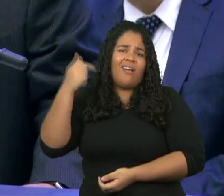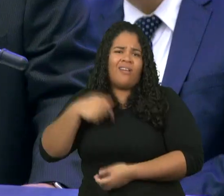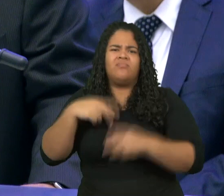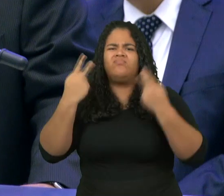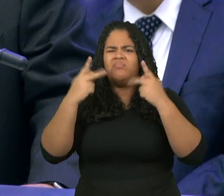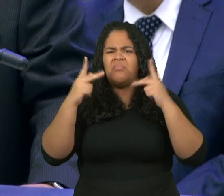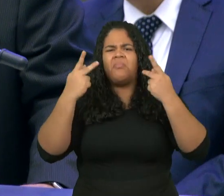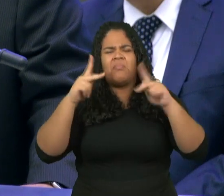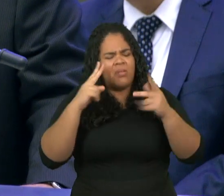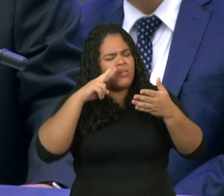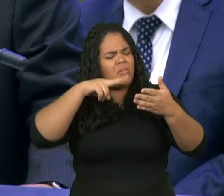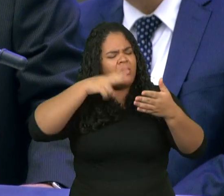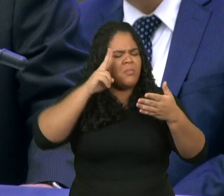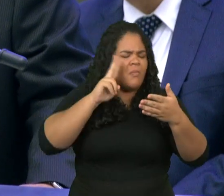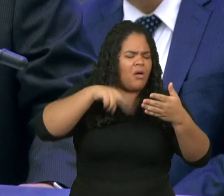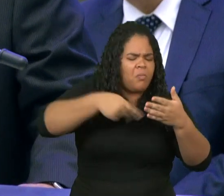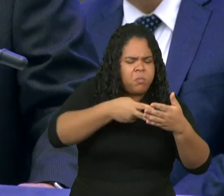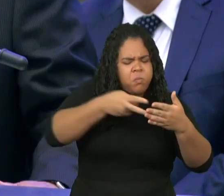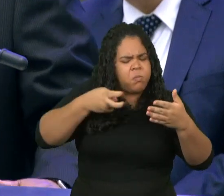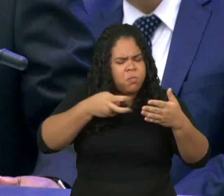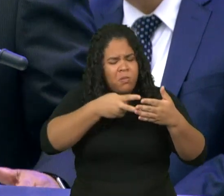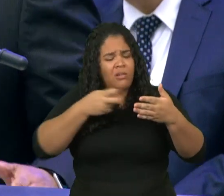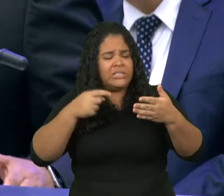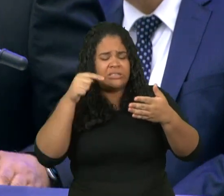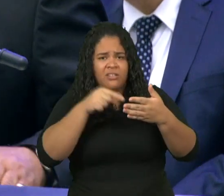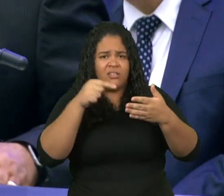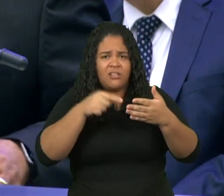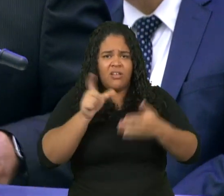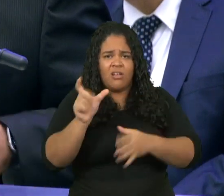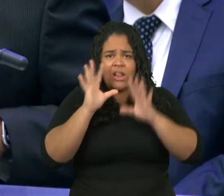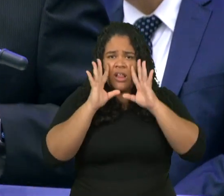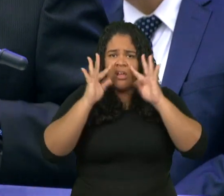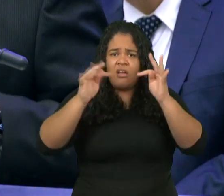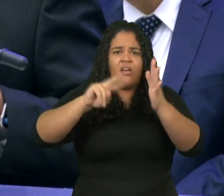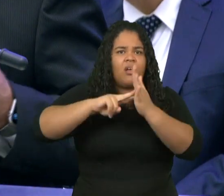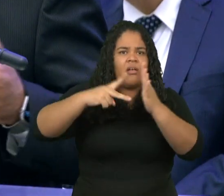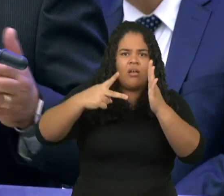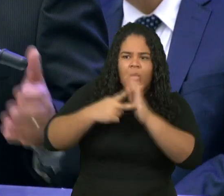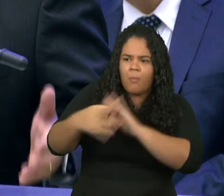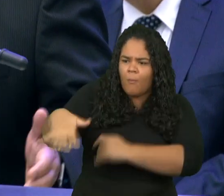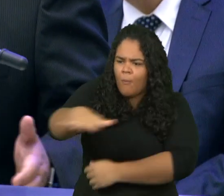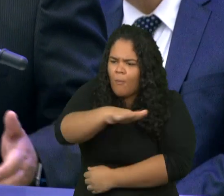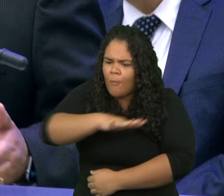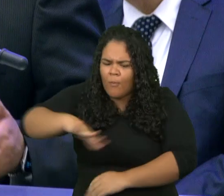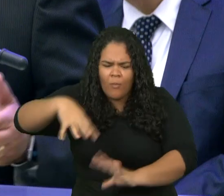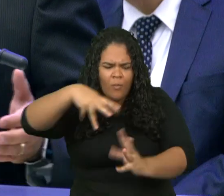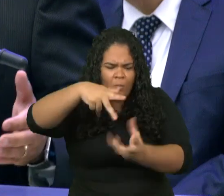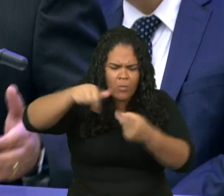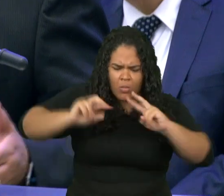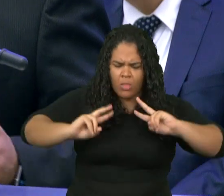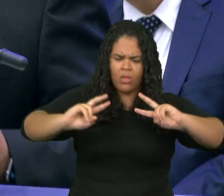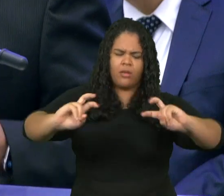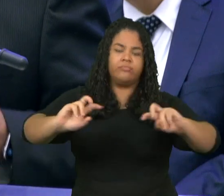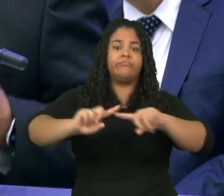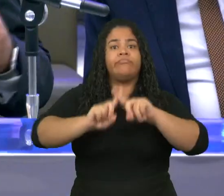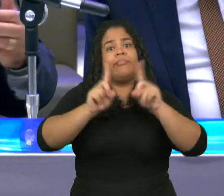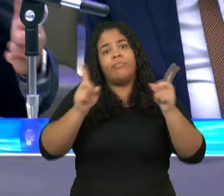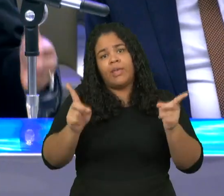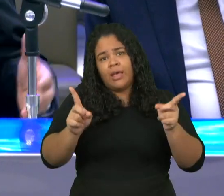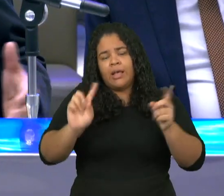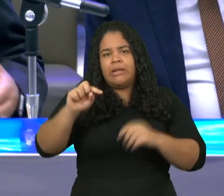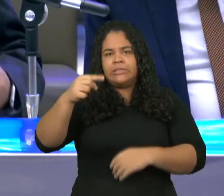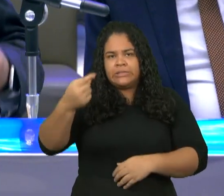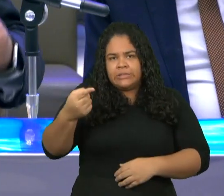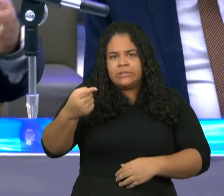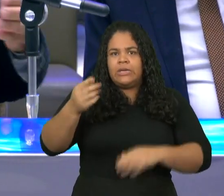mas analisando o texto e vendo o texto sagrado de forma